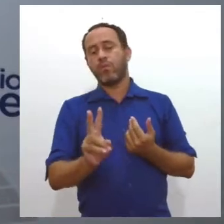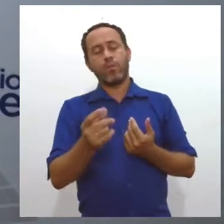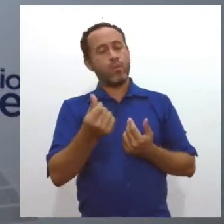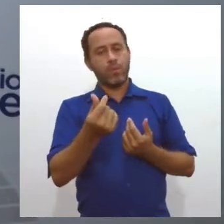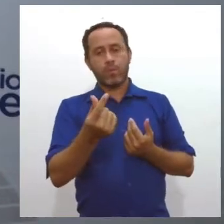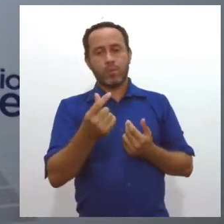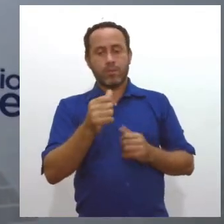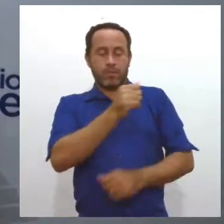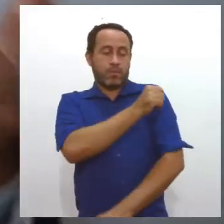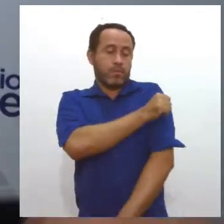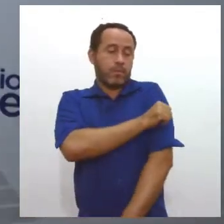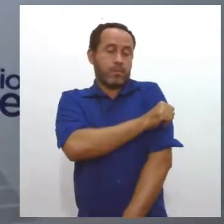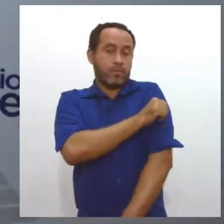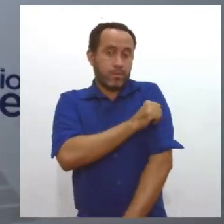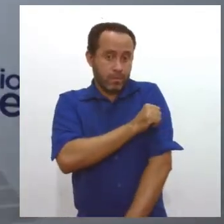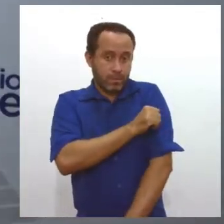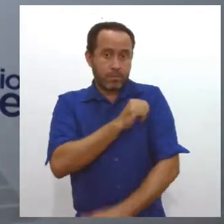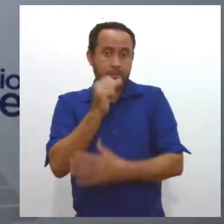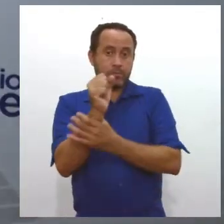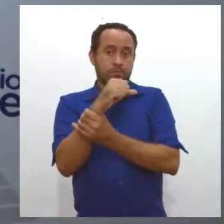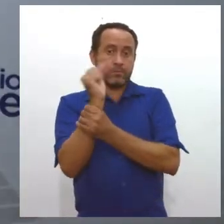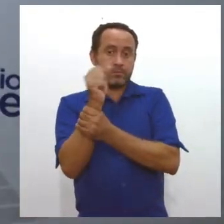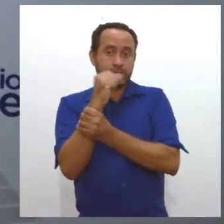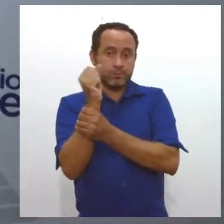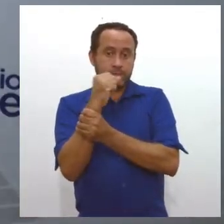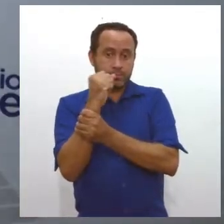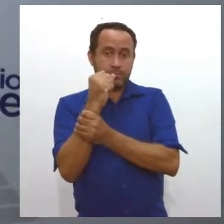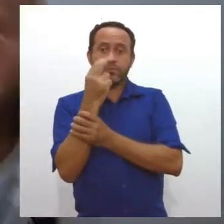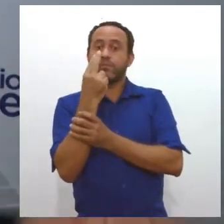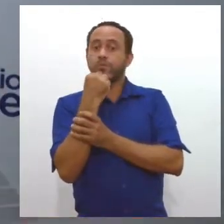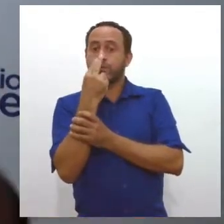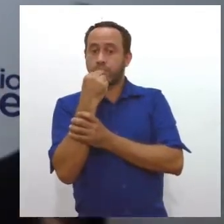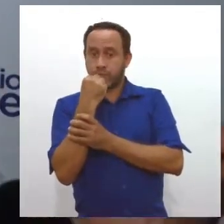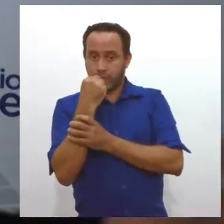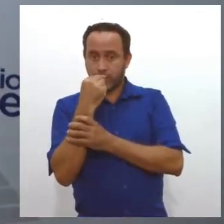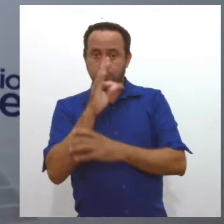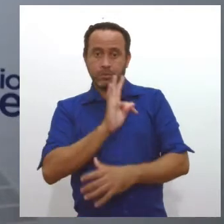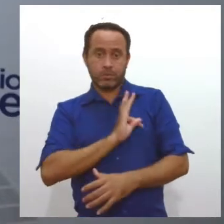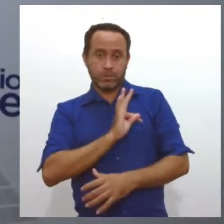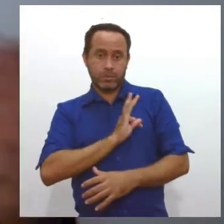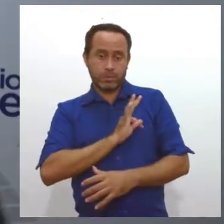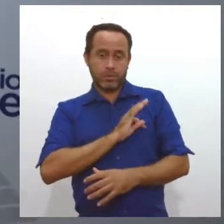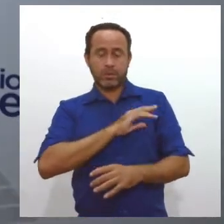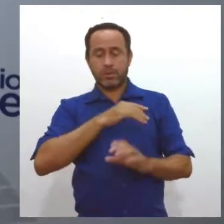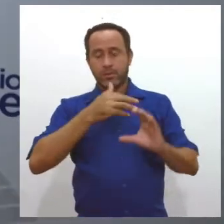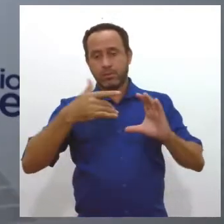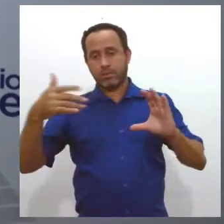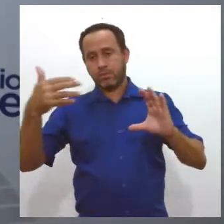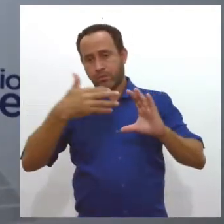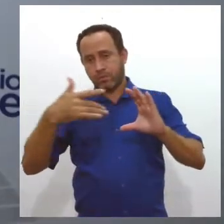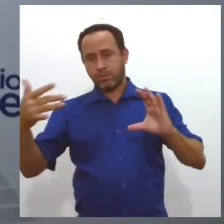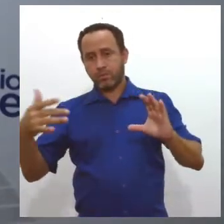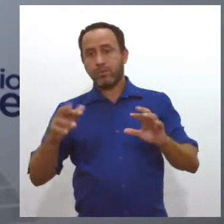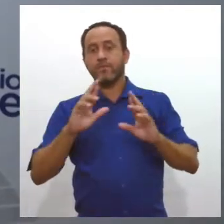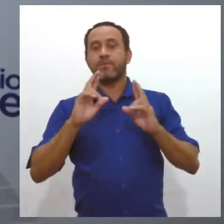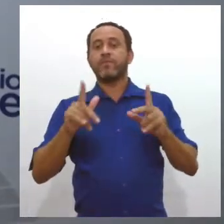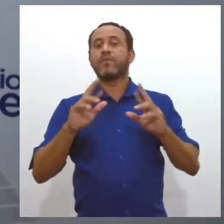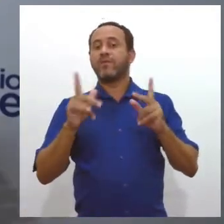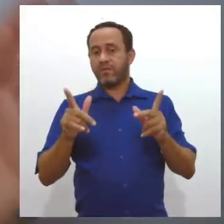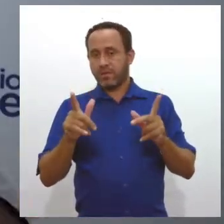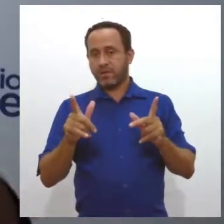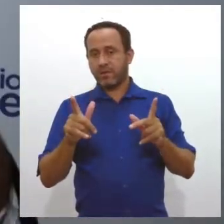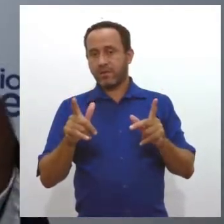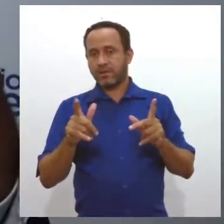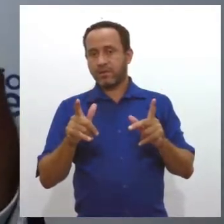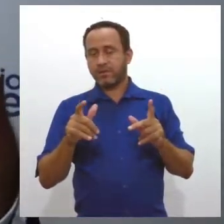para enfermagem, para fisioterapeutas, para nutricionistas, para técnicos, etc, etc. A única diferença era para os